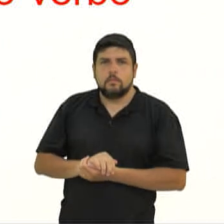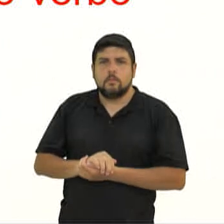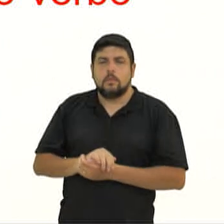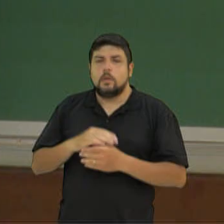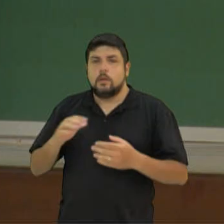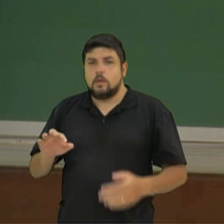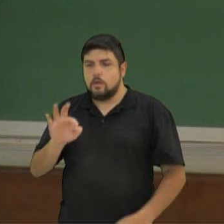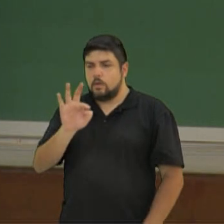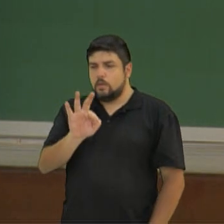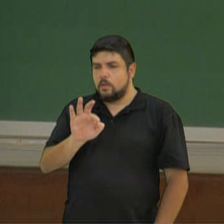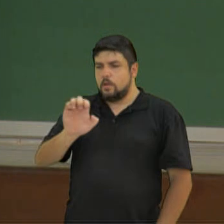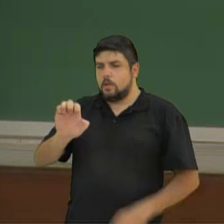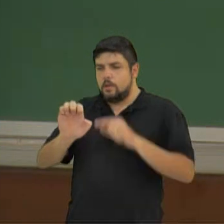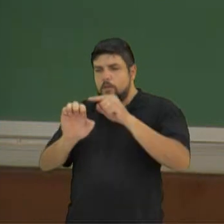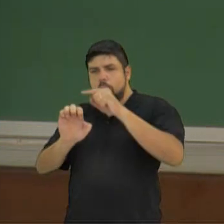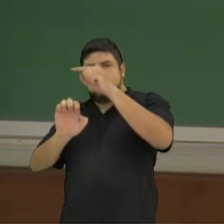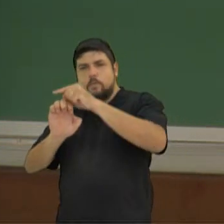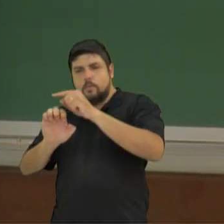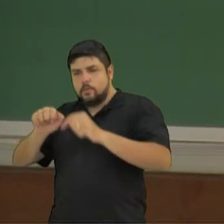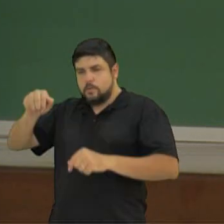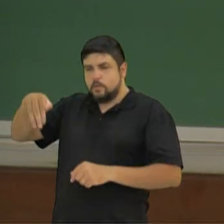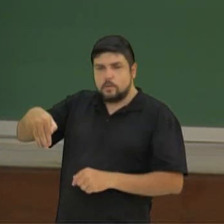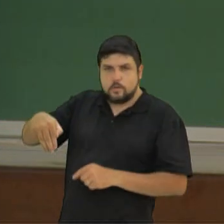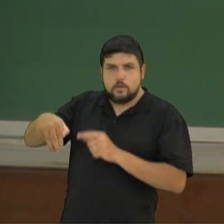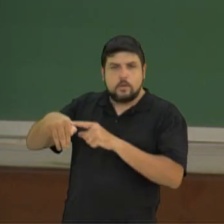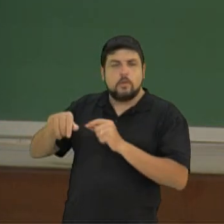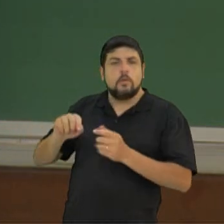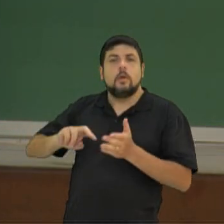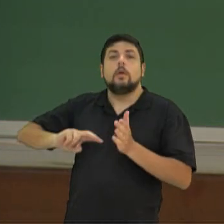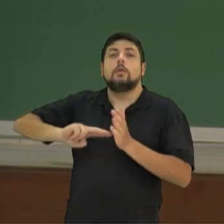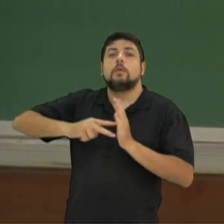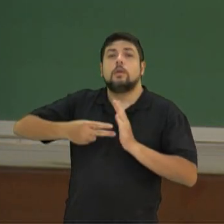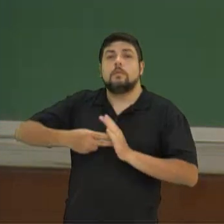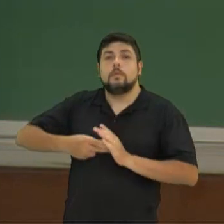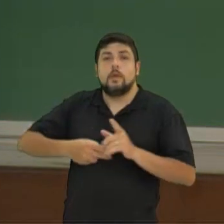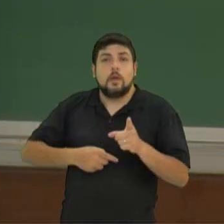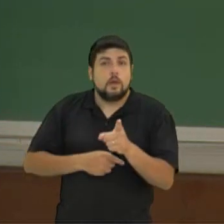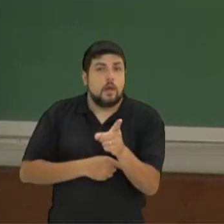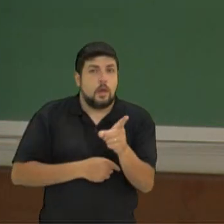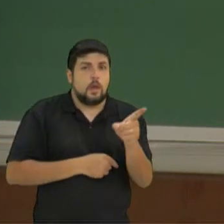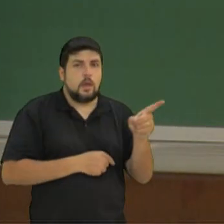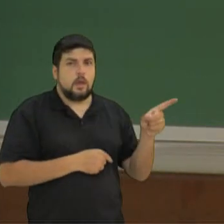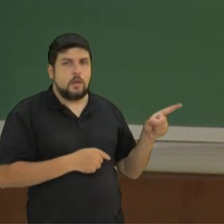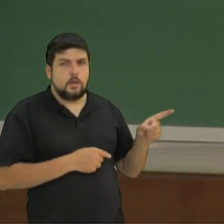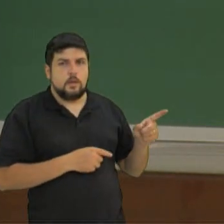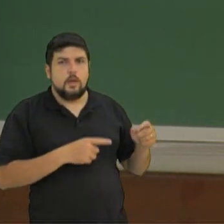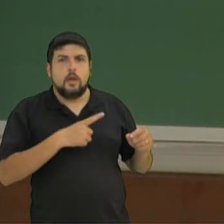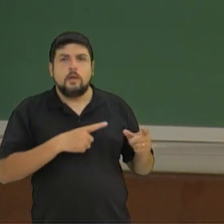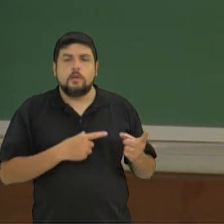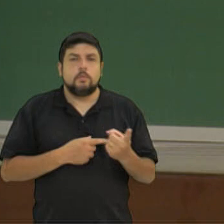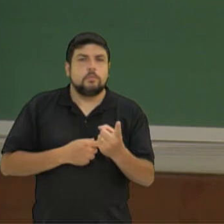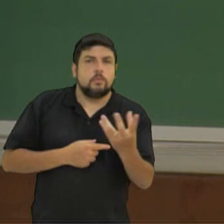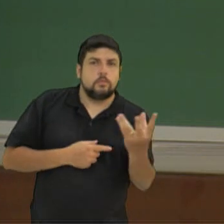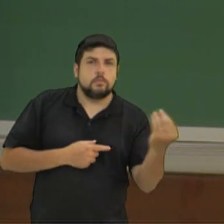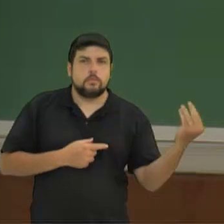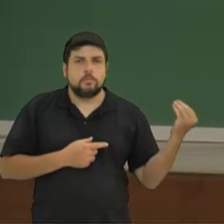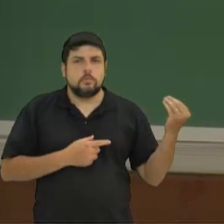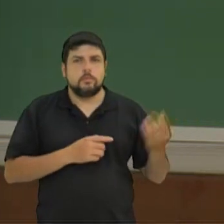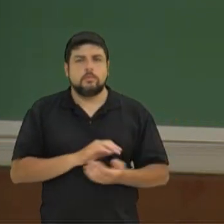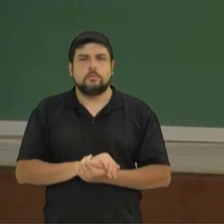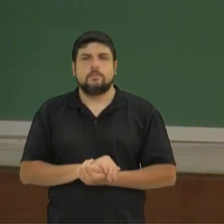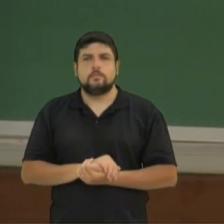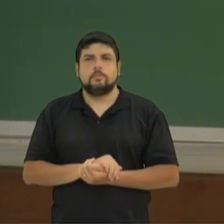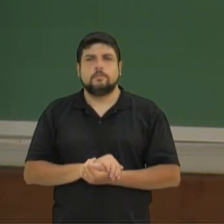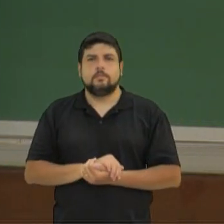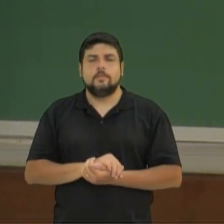circunflexo, o chapéuzinho, lembram? Ele deve ter acento porque ele está indicando o plural, ok? Eu